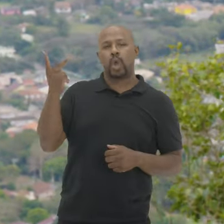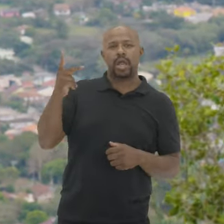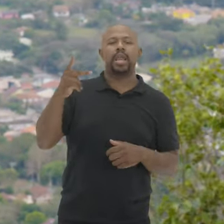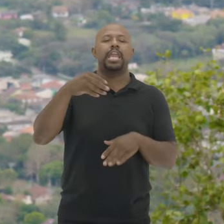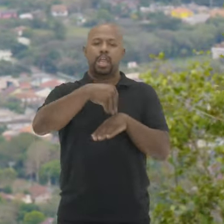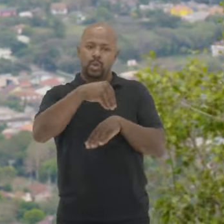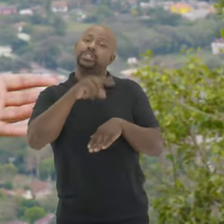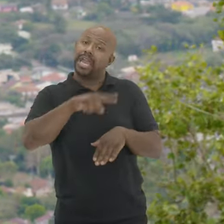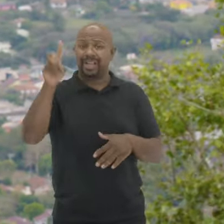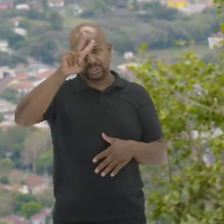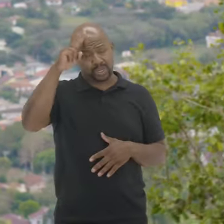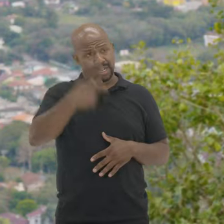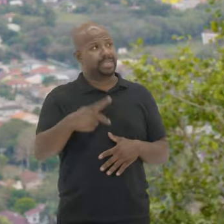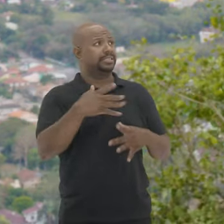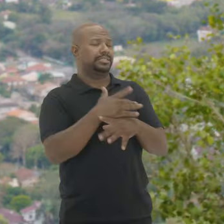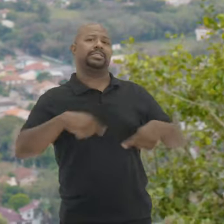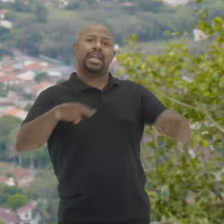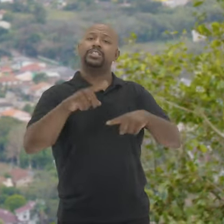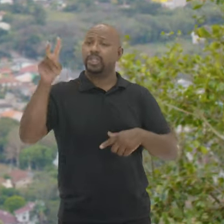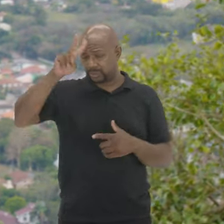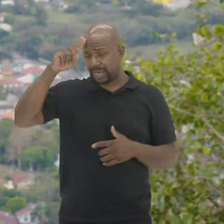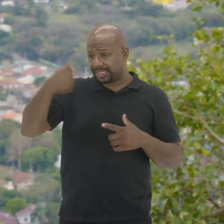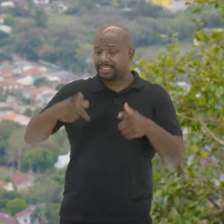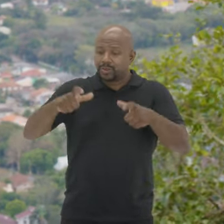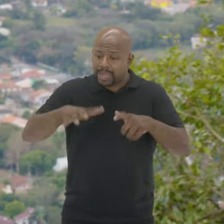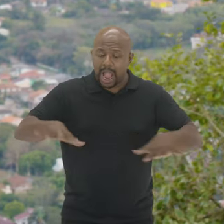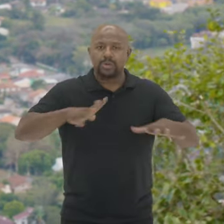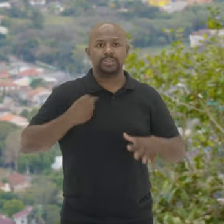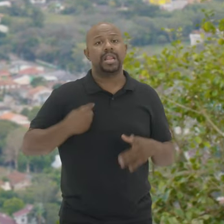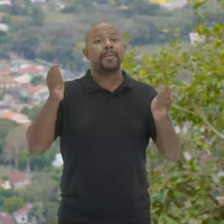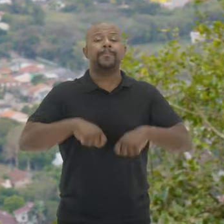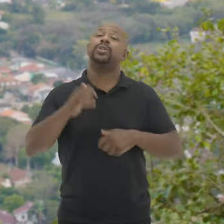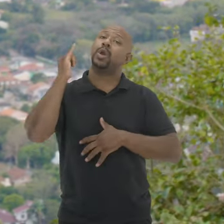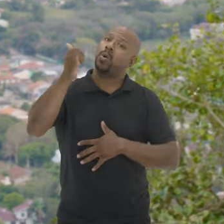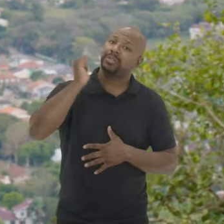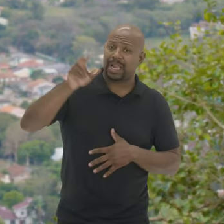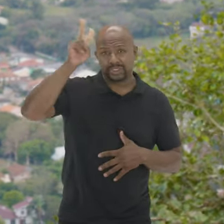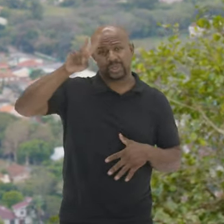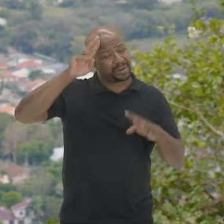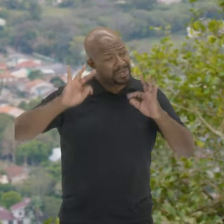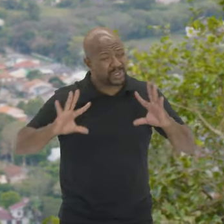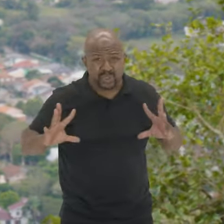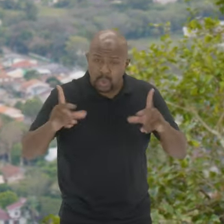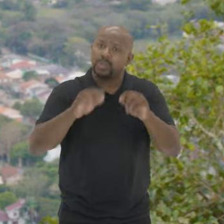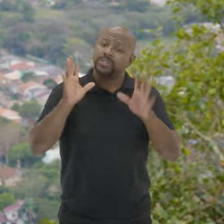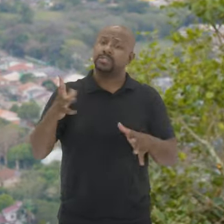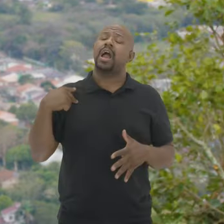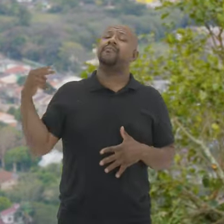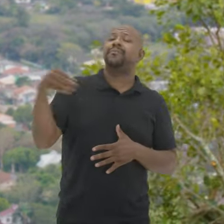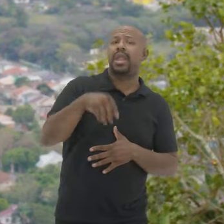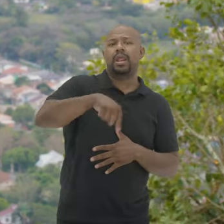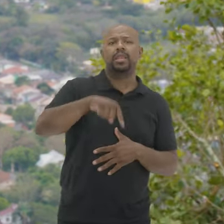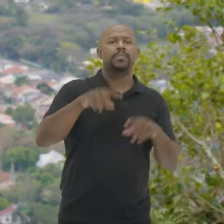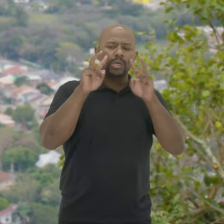E o me faz Arqueólogo É a história Dessa cidade É a história Desse local Que nós estamos É poder contar Essa história Para todos e todas